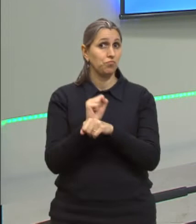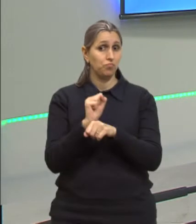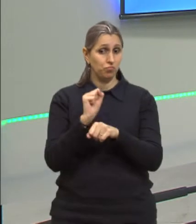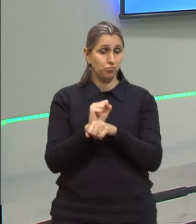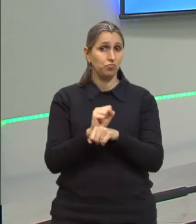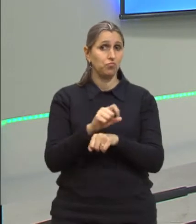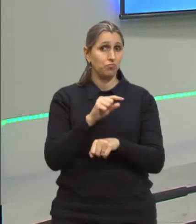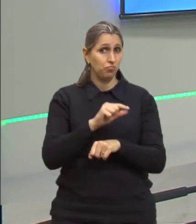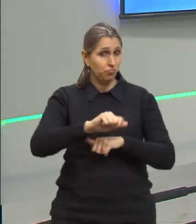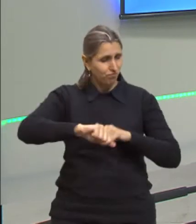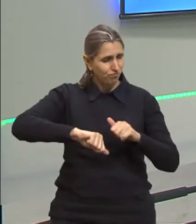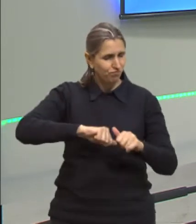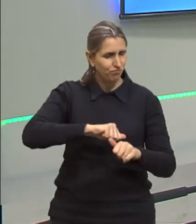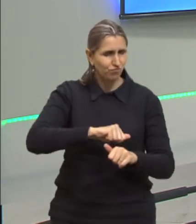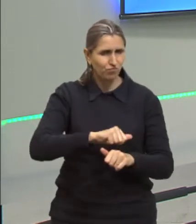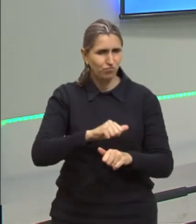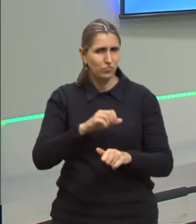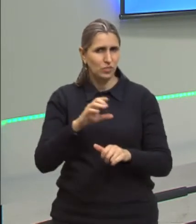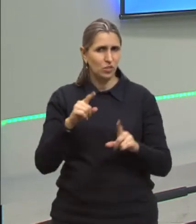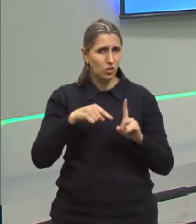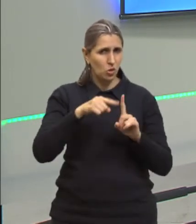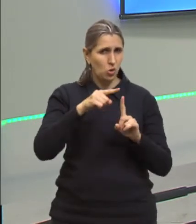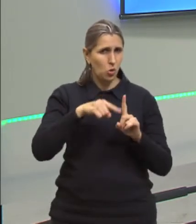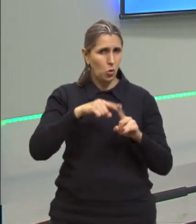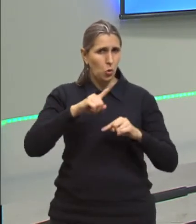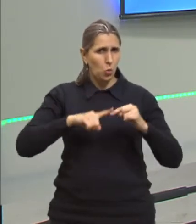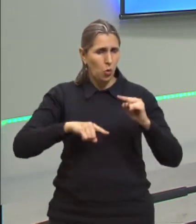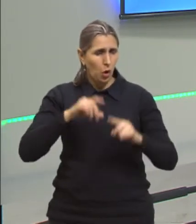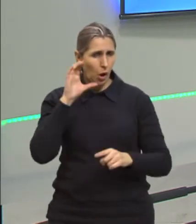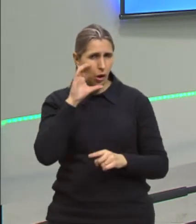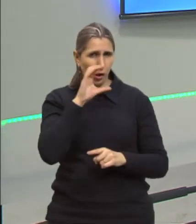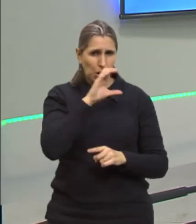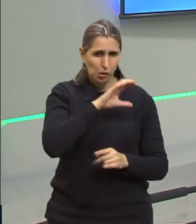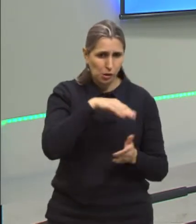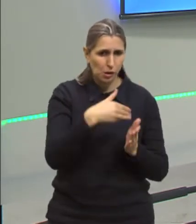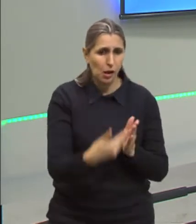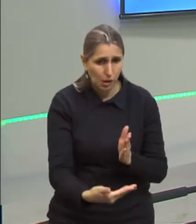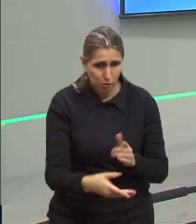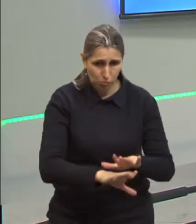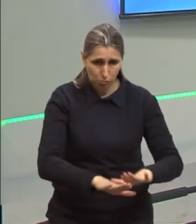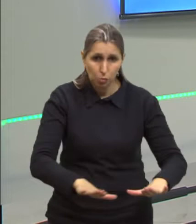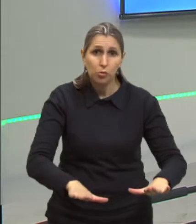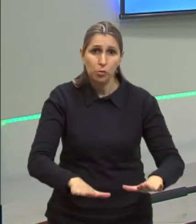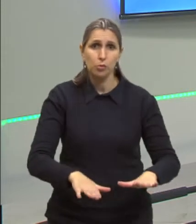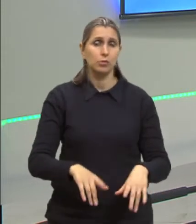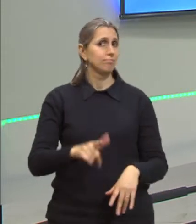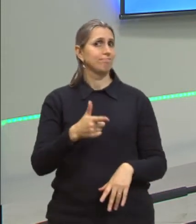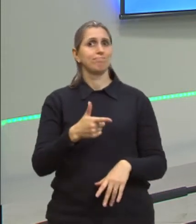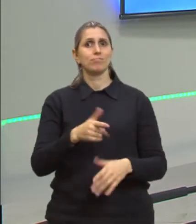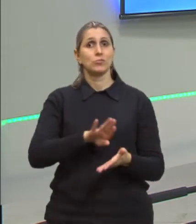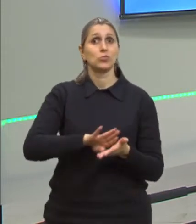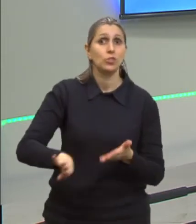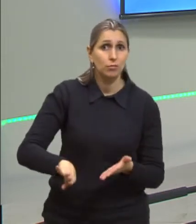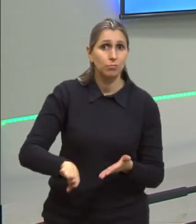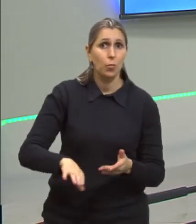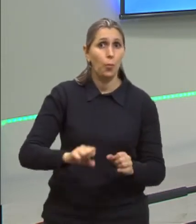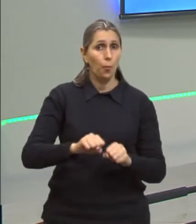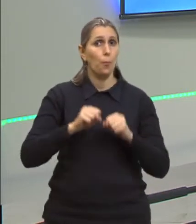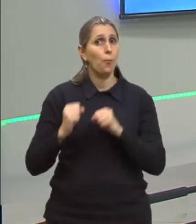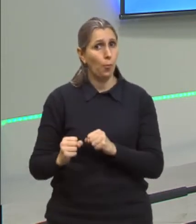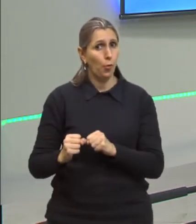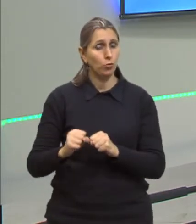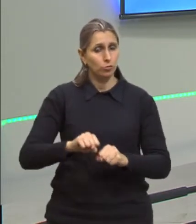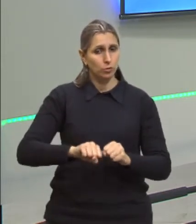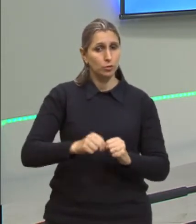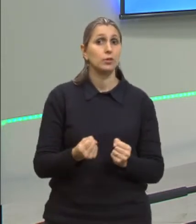essa mudança de temperatura, como o material aquecido caindo sobre ele, se não tirarem tempo, pode acontecer